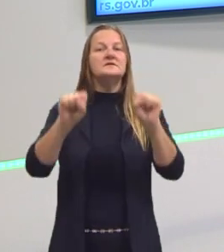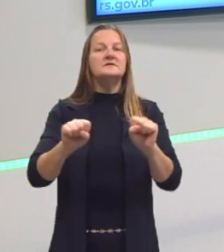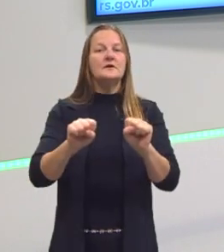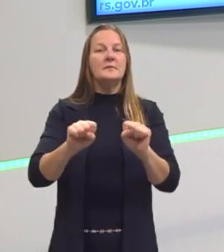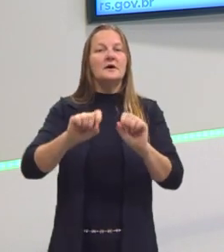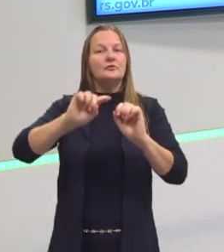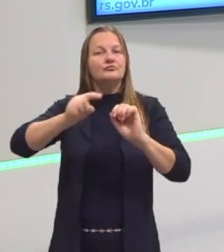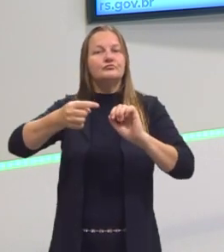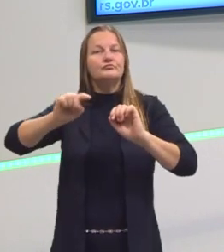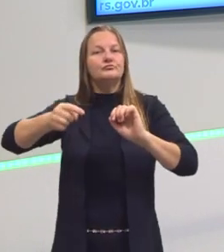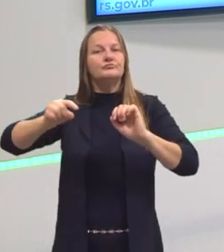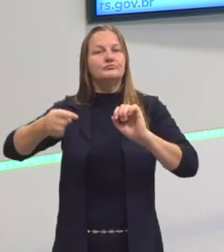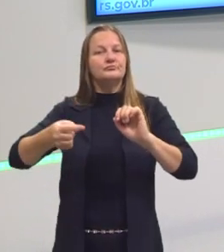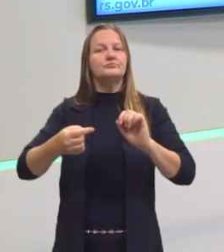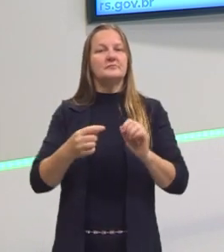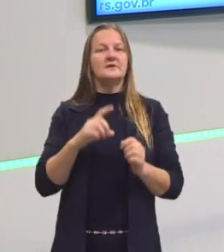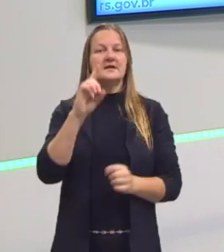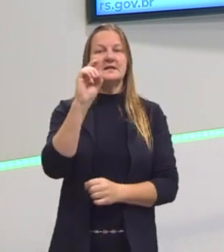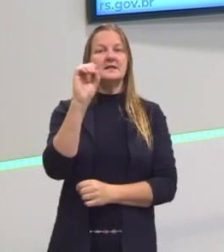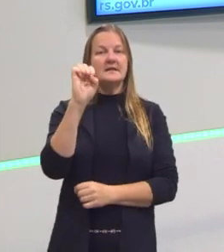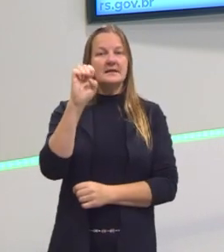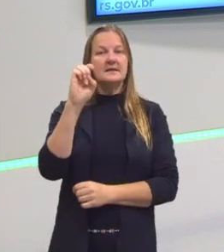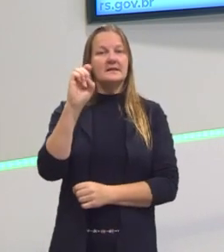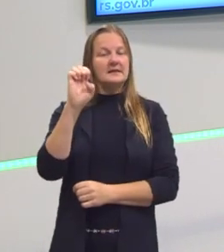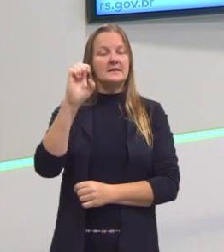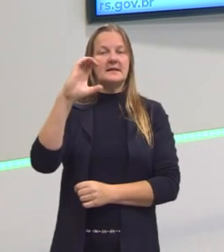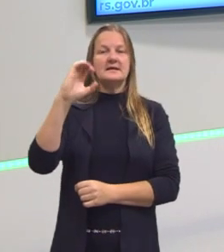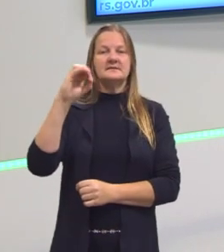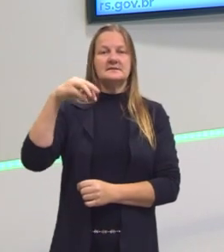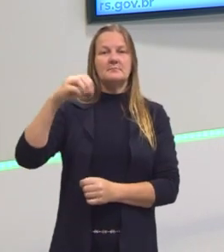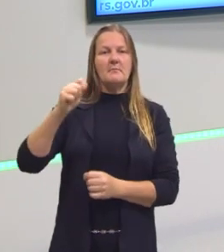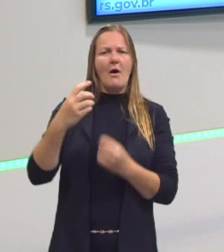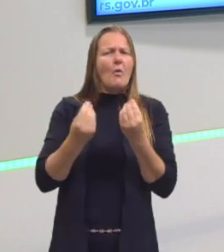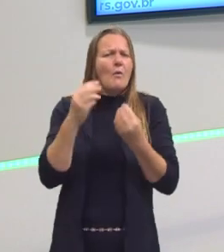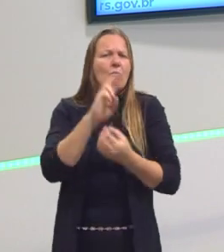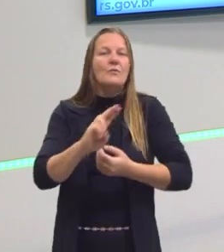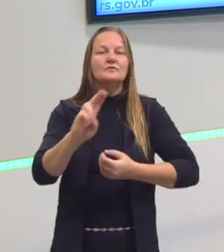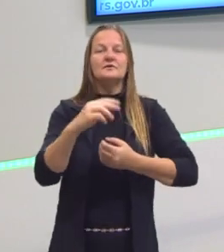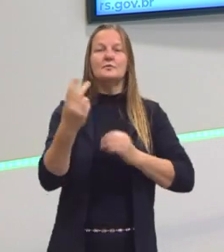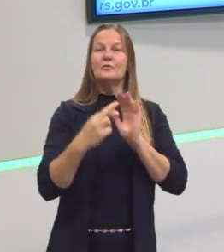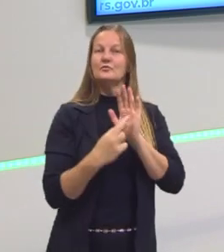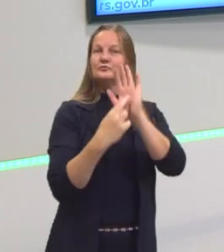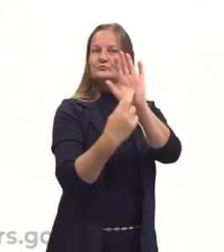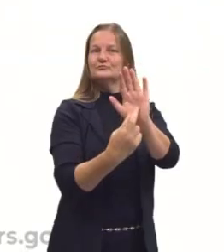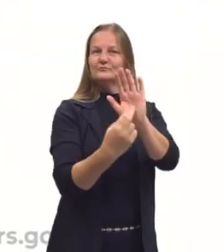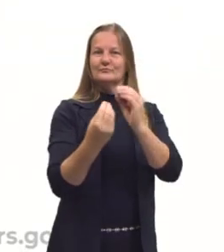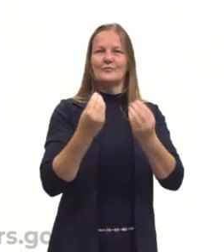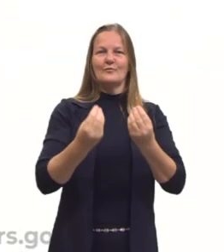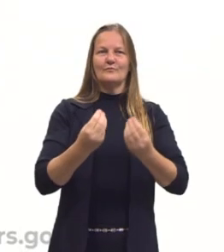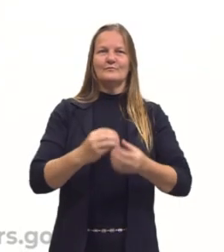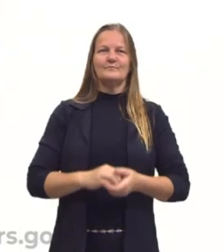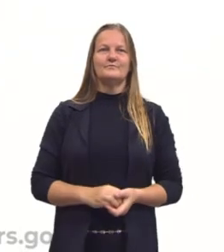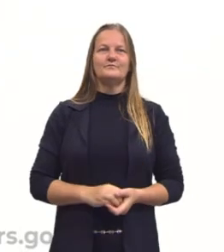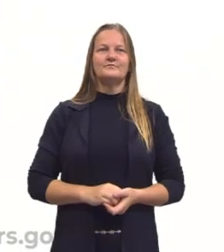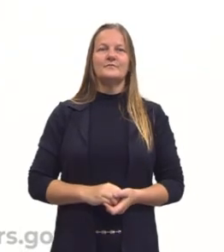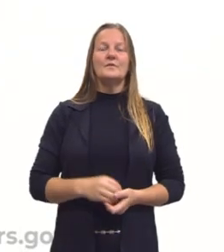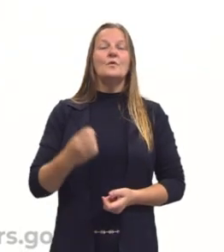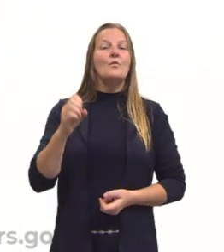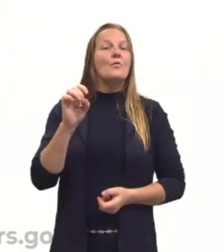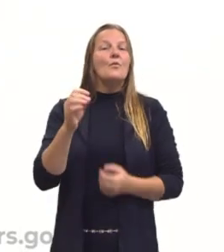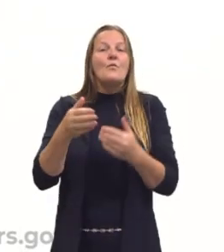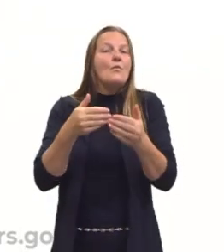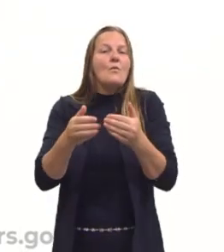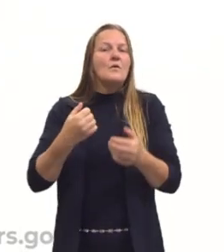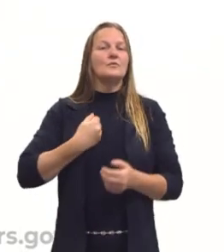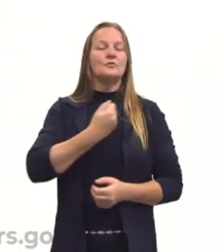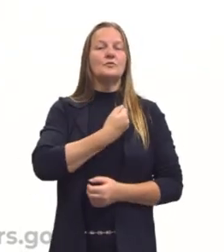que é o sistema que a gente utiliza. Vamos ver aqui então como representá-los, né? O número, ele é